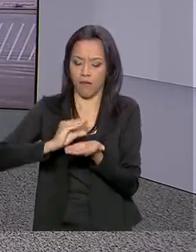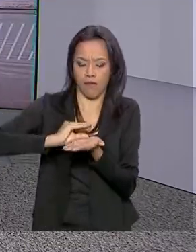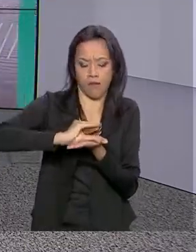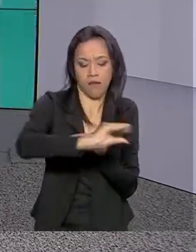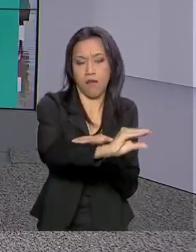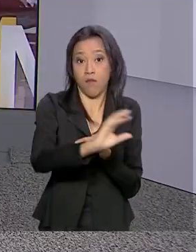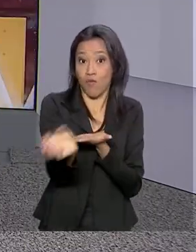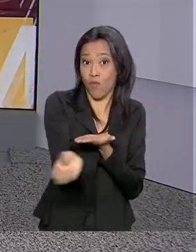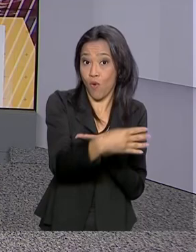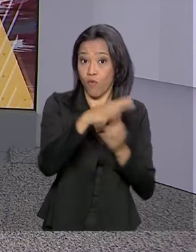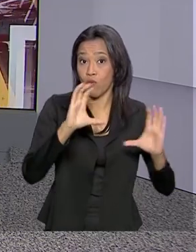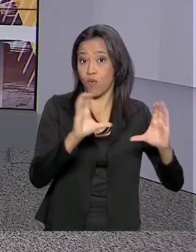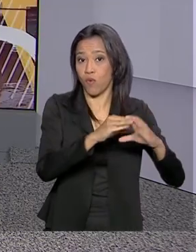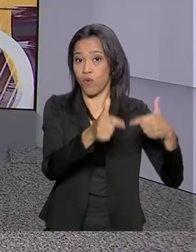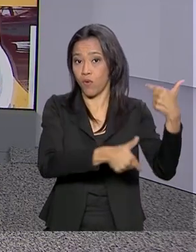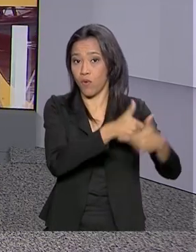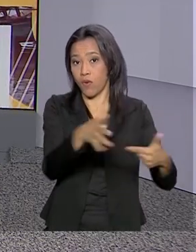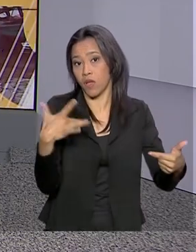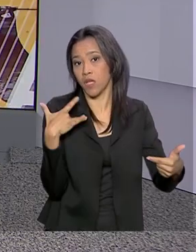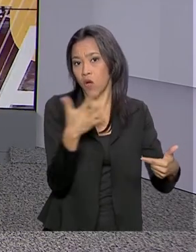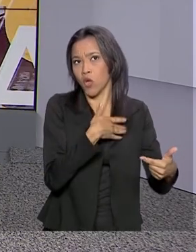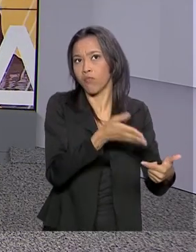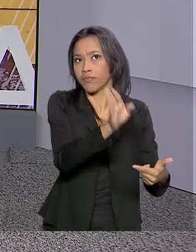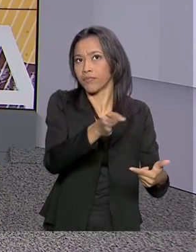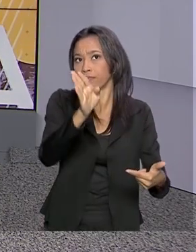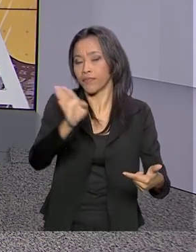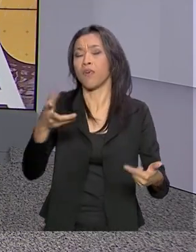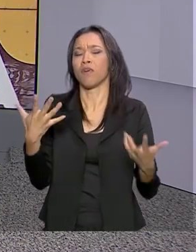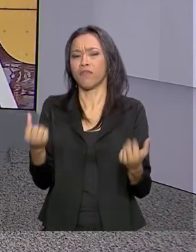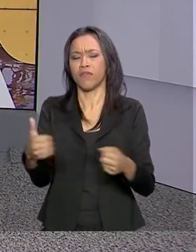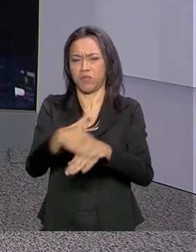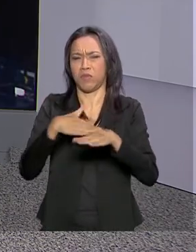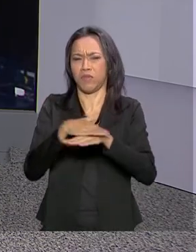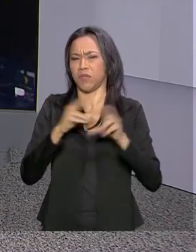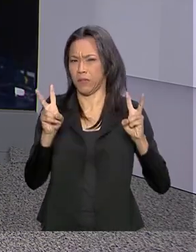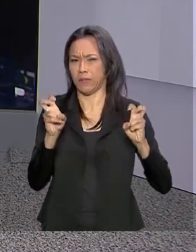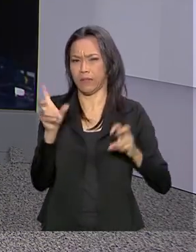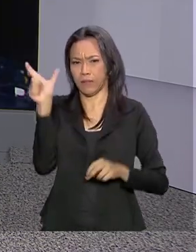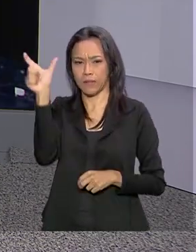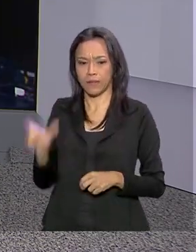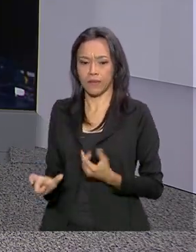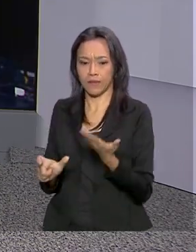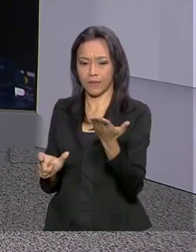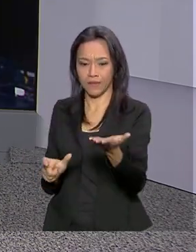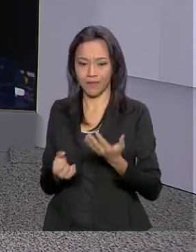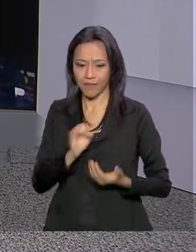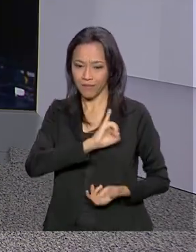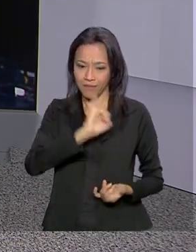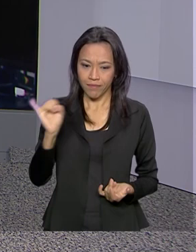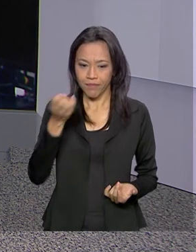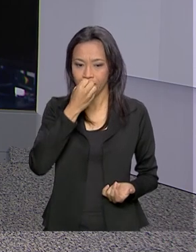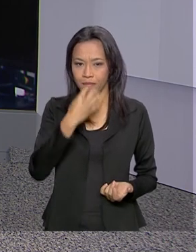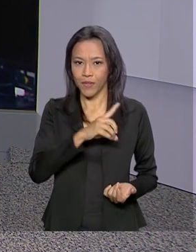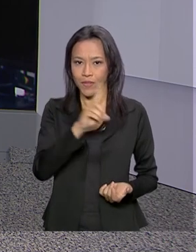novas equipes. Sobre esse assunto vamos conversar com o repórter Ricardo Ferraz. Olá Ricardo, bom dia.